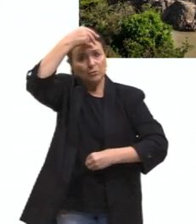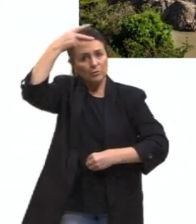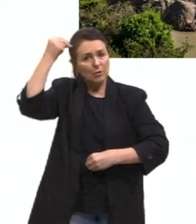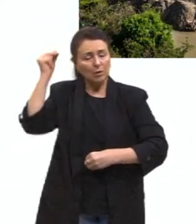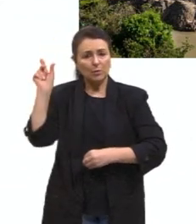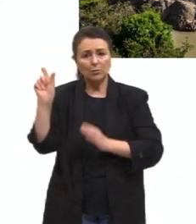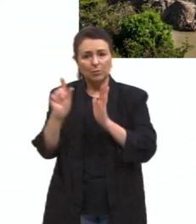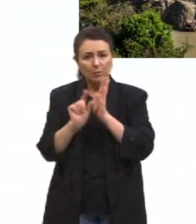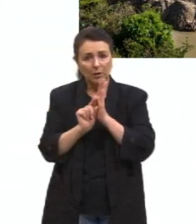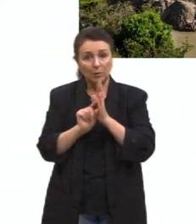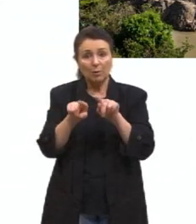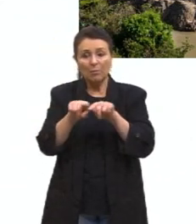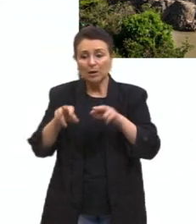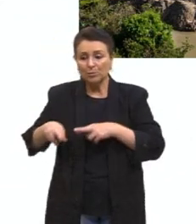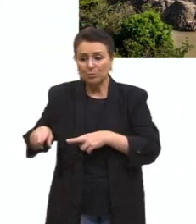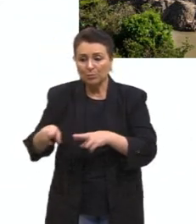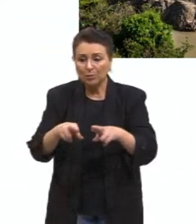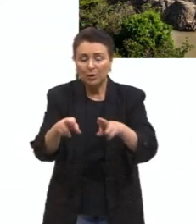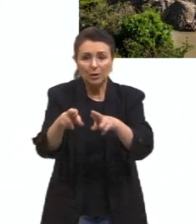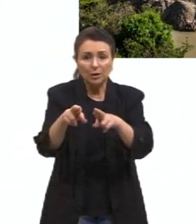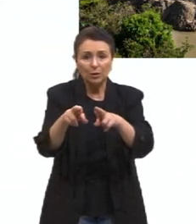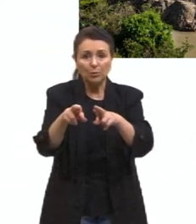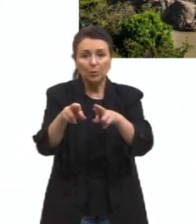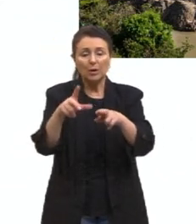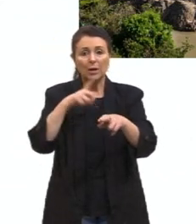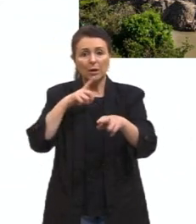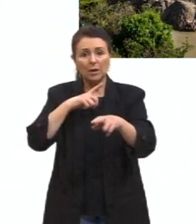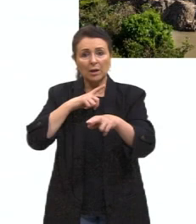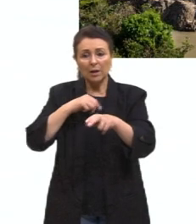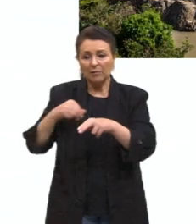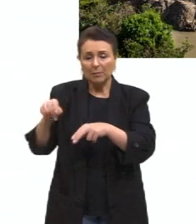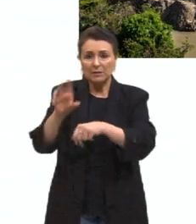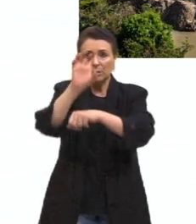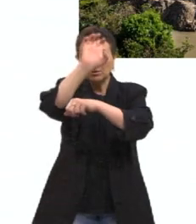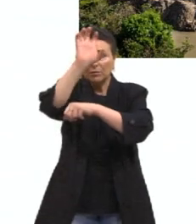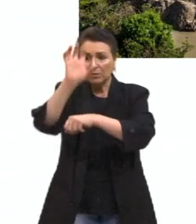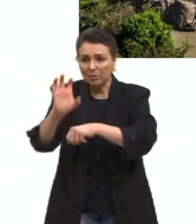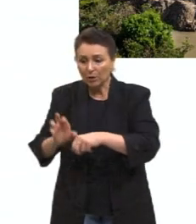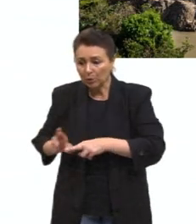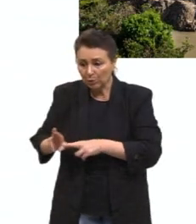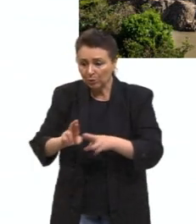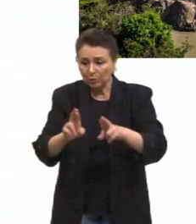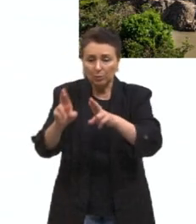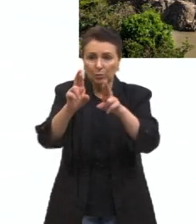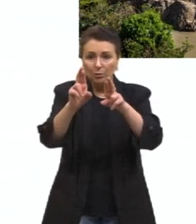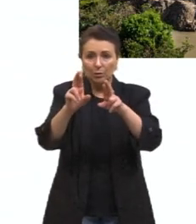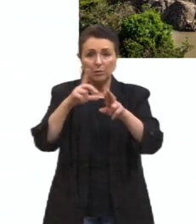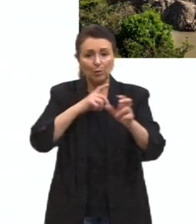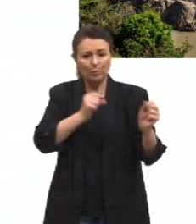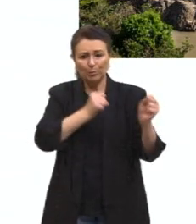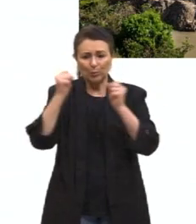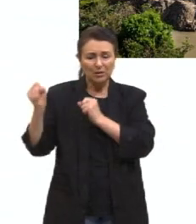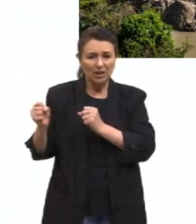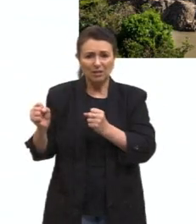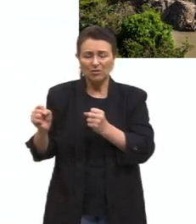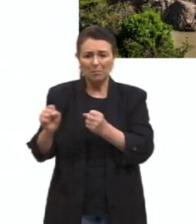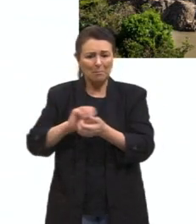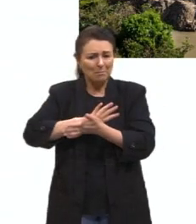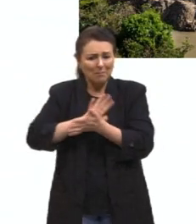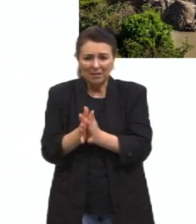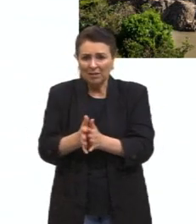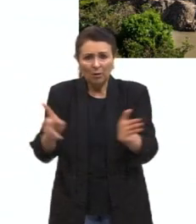um rio que passa por vários estados. Então, como é triste a gente ter esse poder de matar um rio, matar toda uma